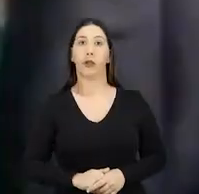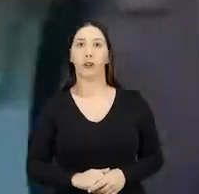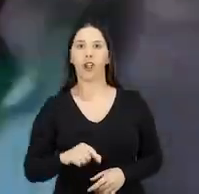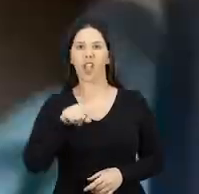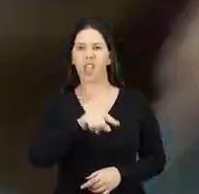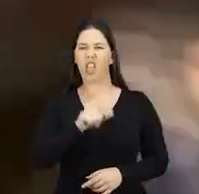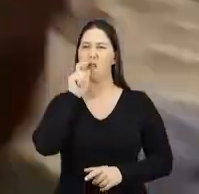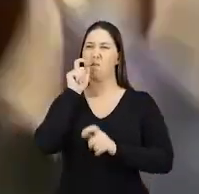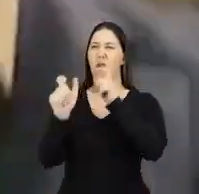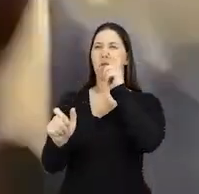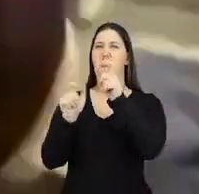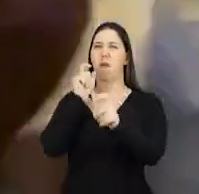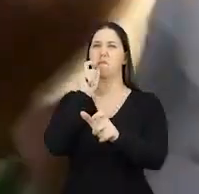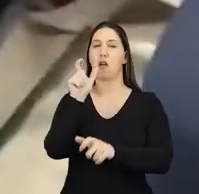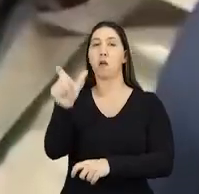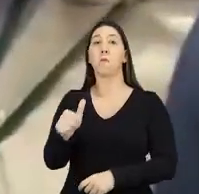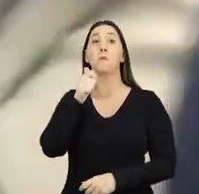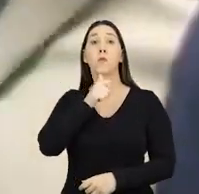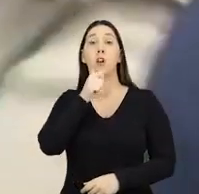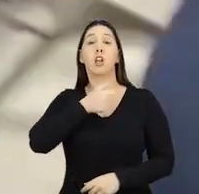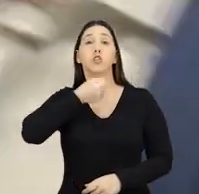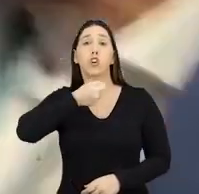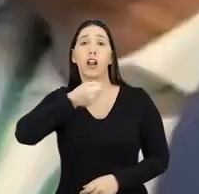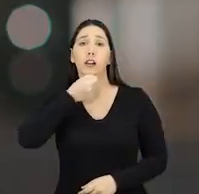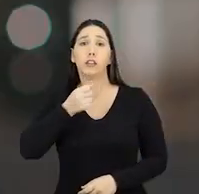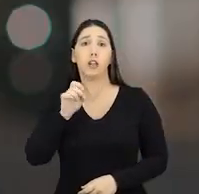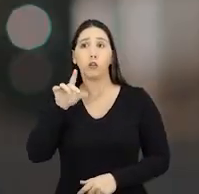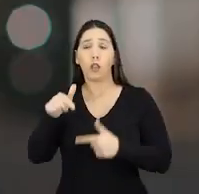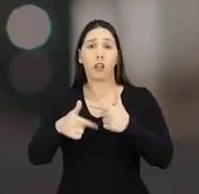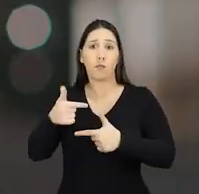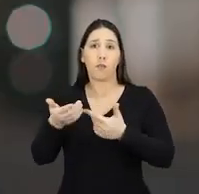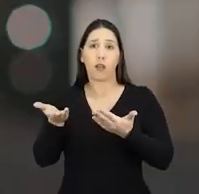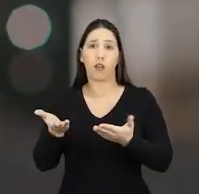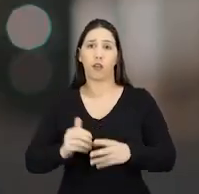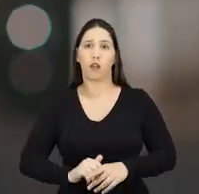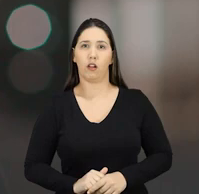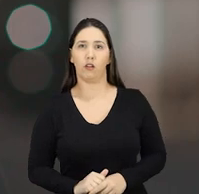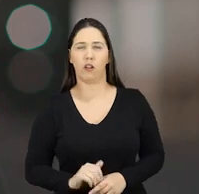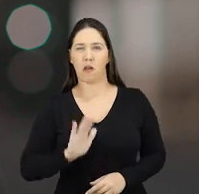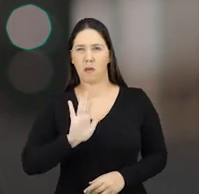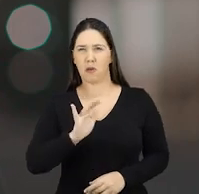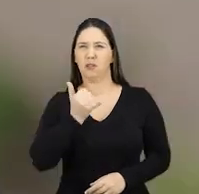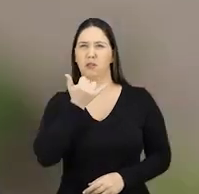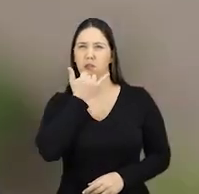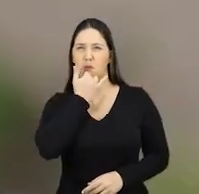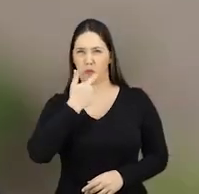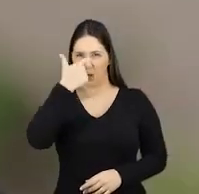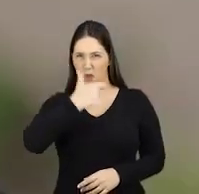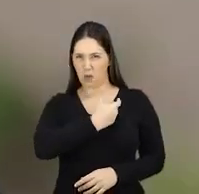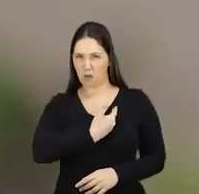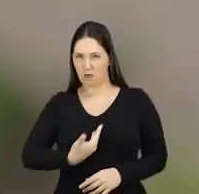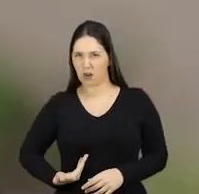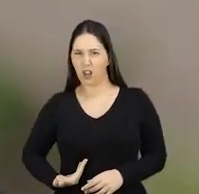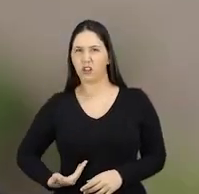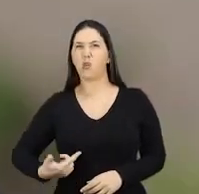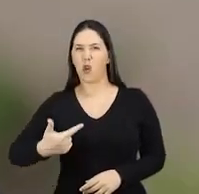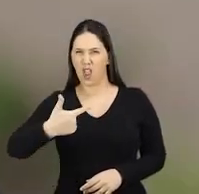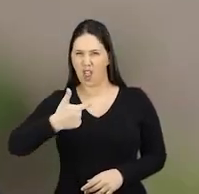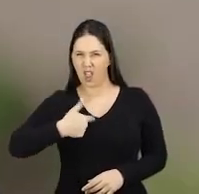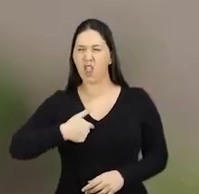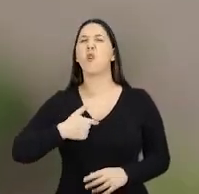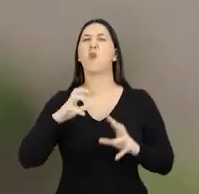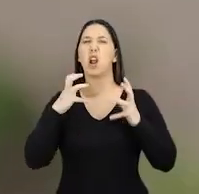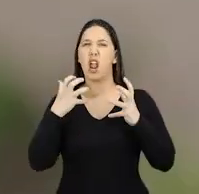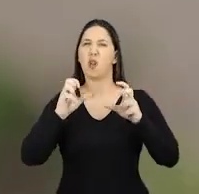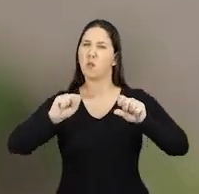maneira covarde uma jornalista que só estava fazendo o seu trabalho. Enquanto eles estiverem por aí, e eu como governador, eu vou investir o que for necessário para